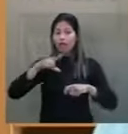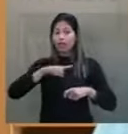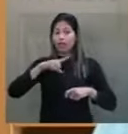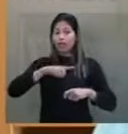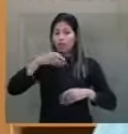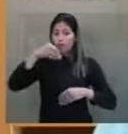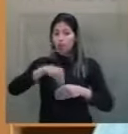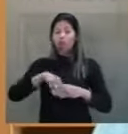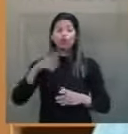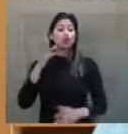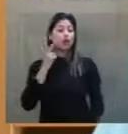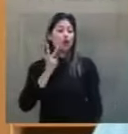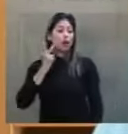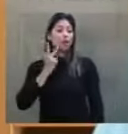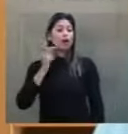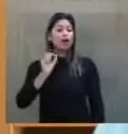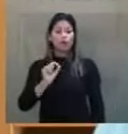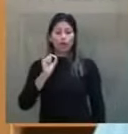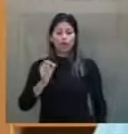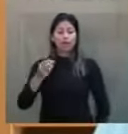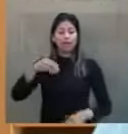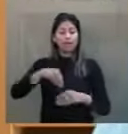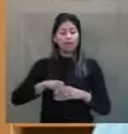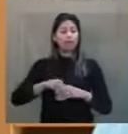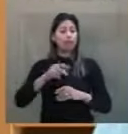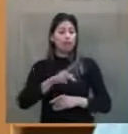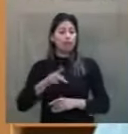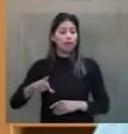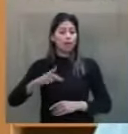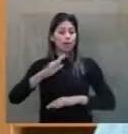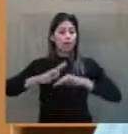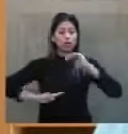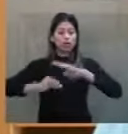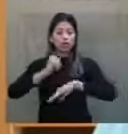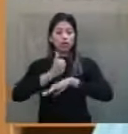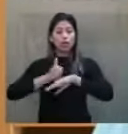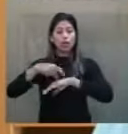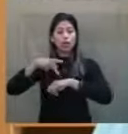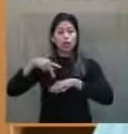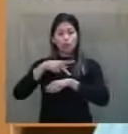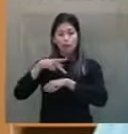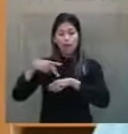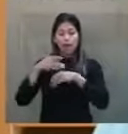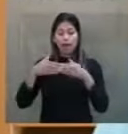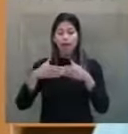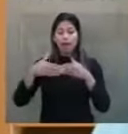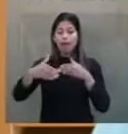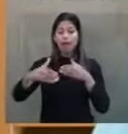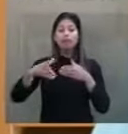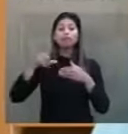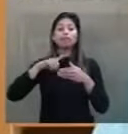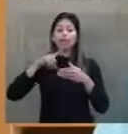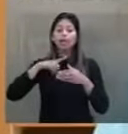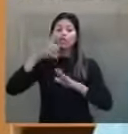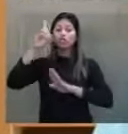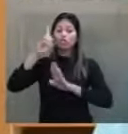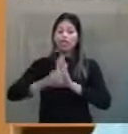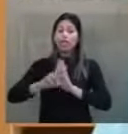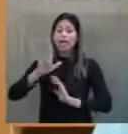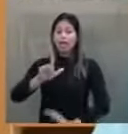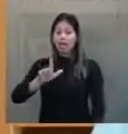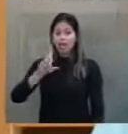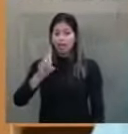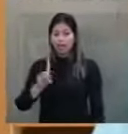normatizar a profissão docente no país a partir da lei de diretrizes e bases